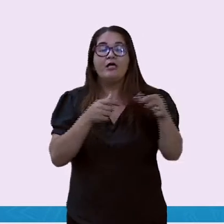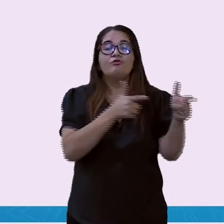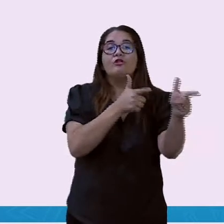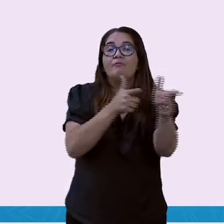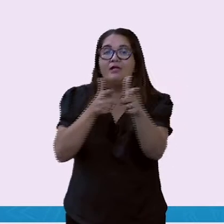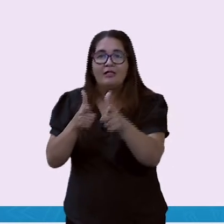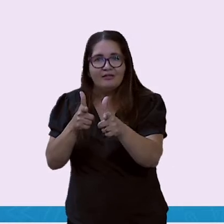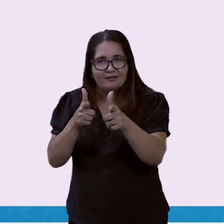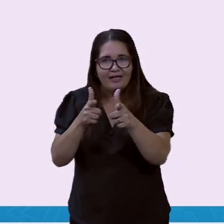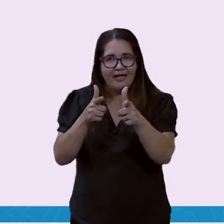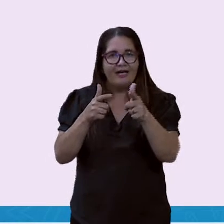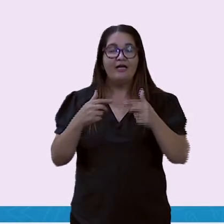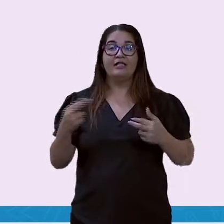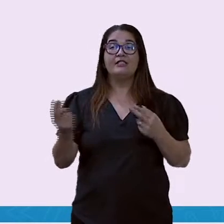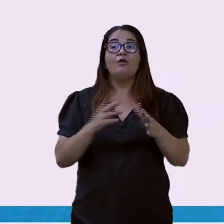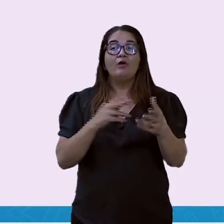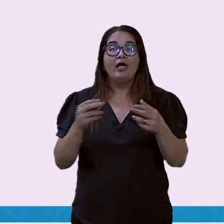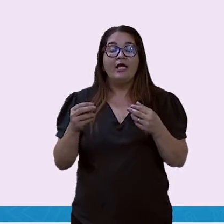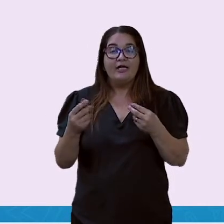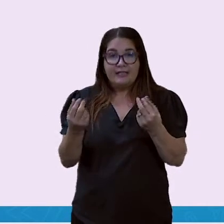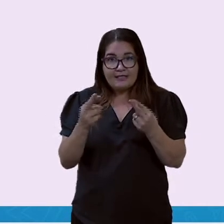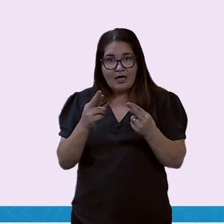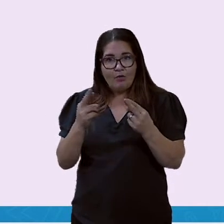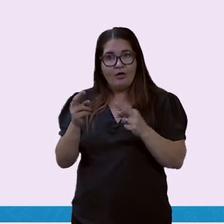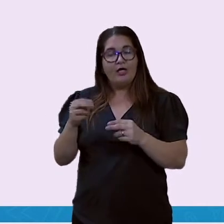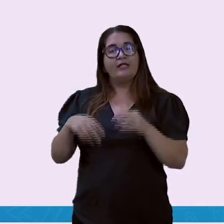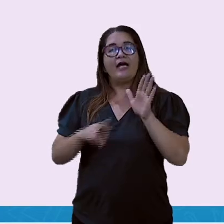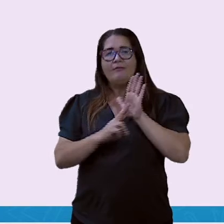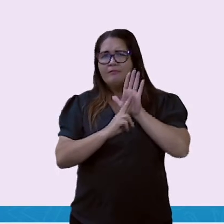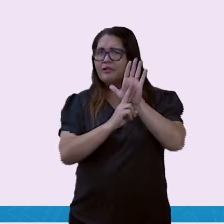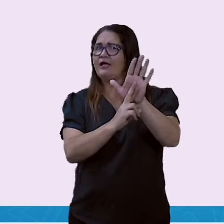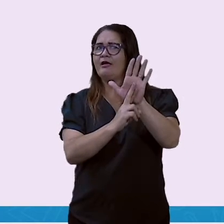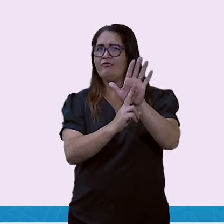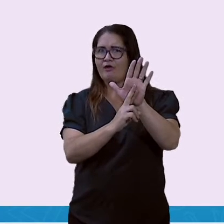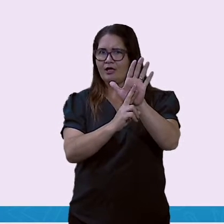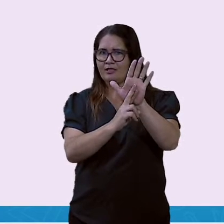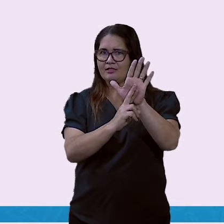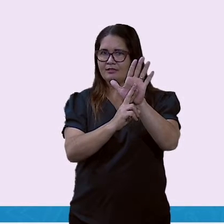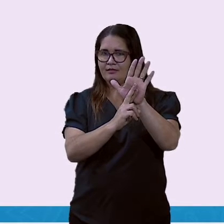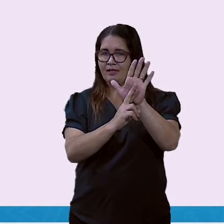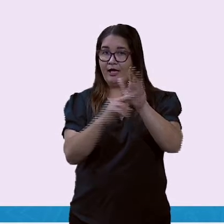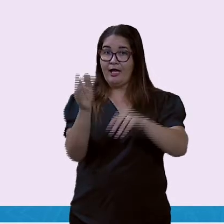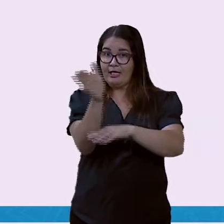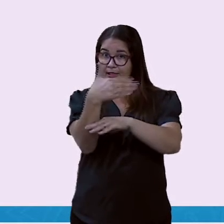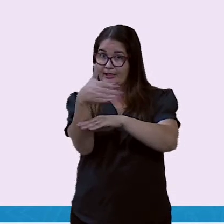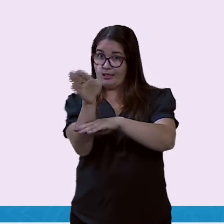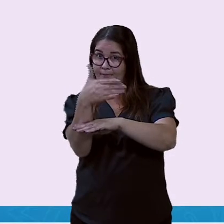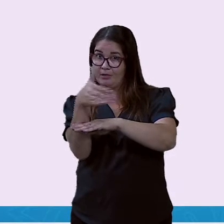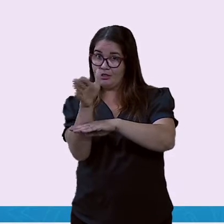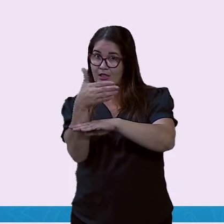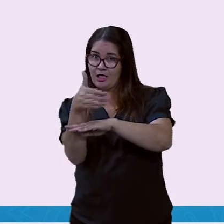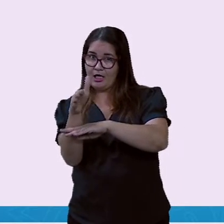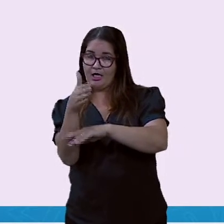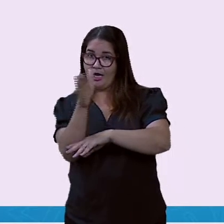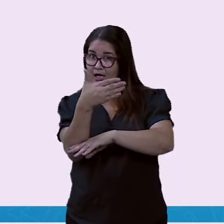da sua bandeira. Aqui, na nossa imagem, está selecionado pelo grupo que